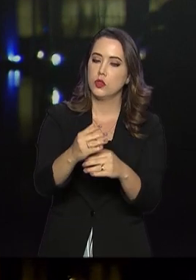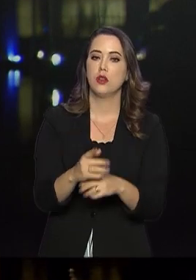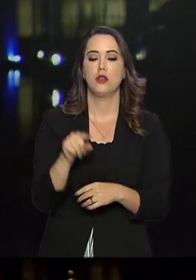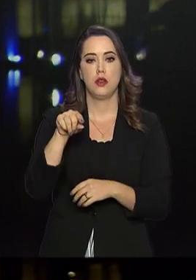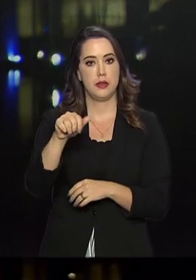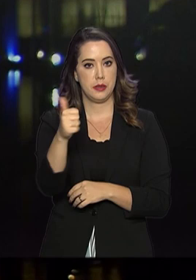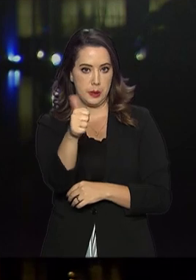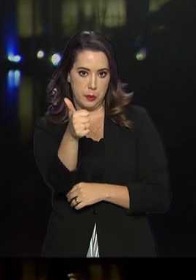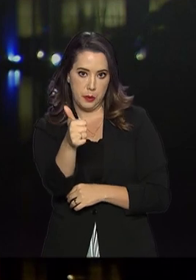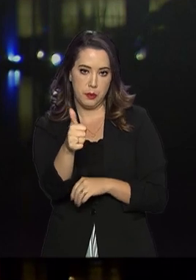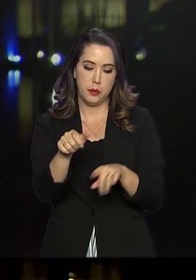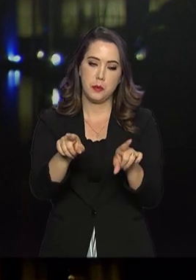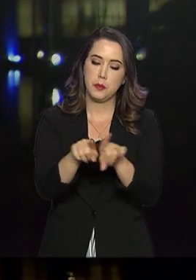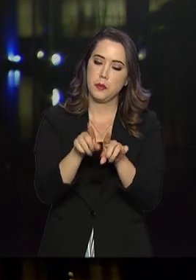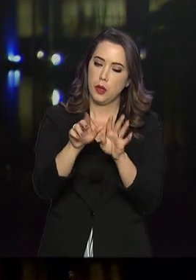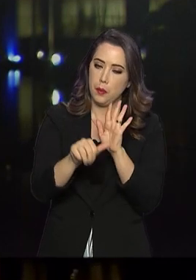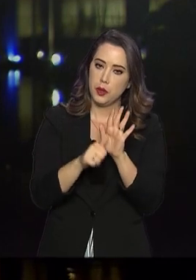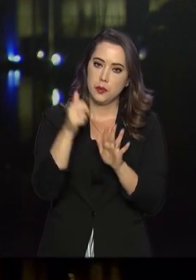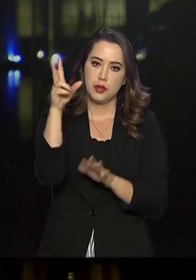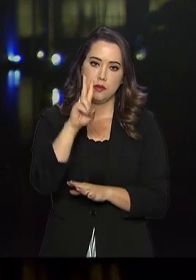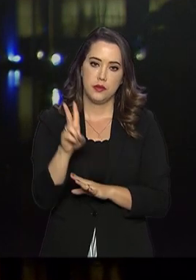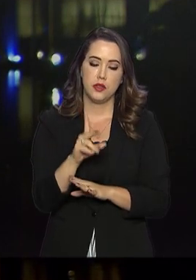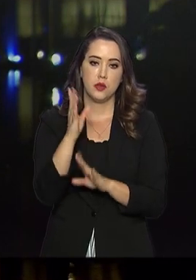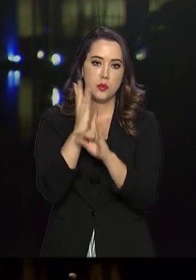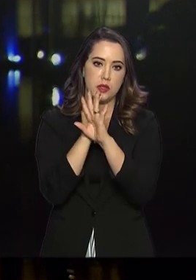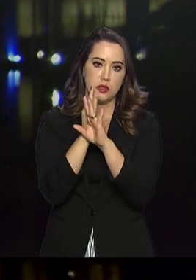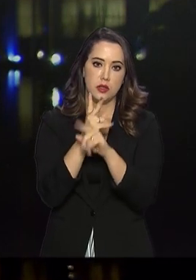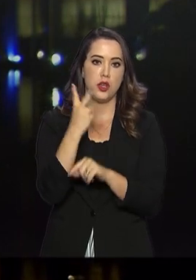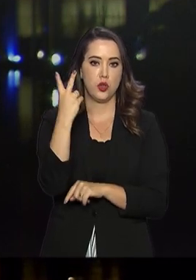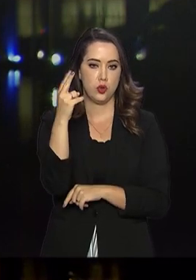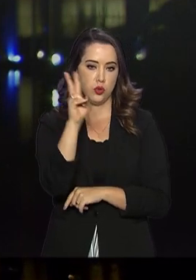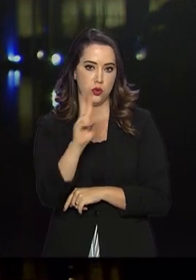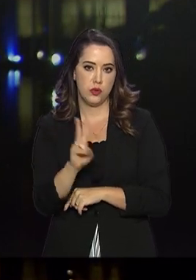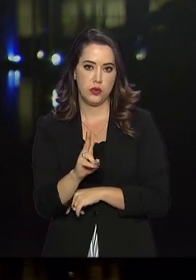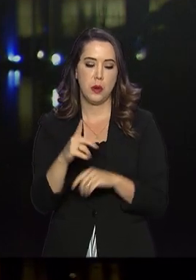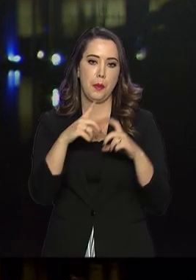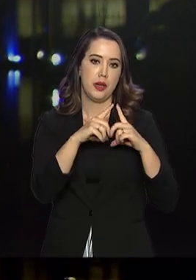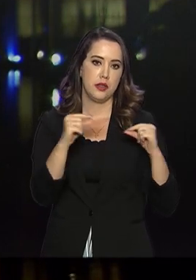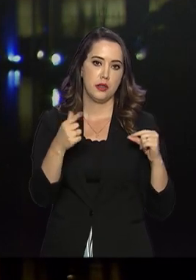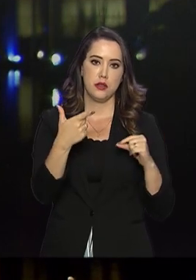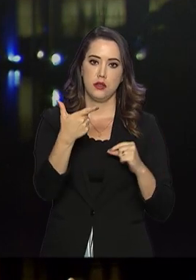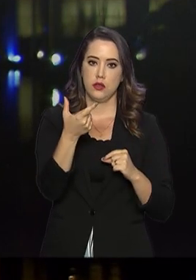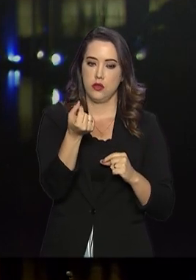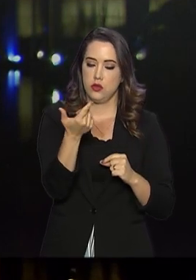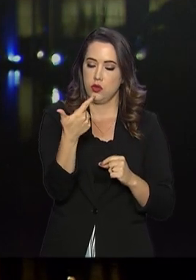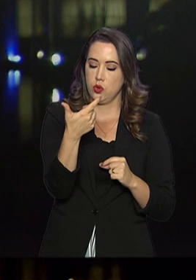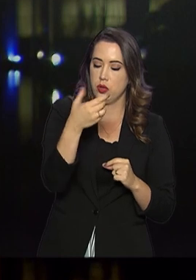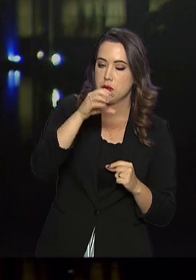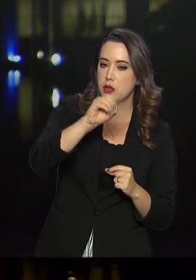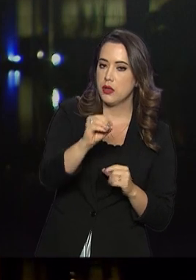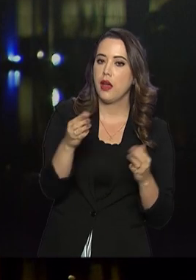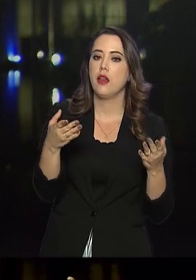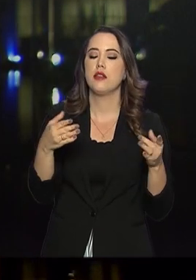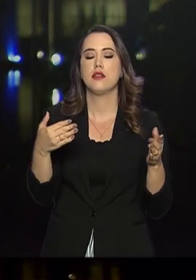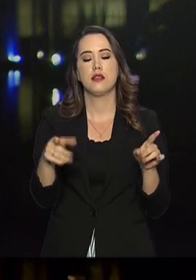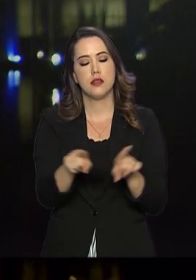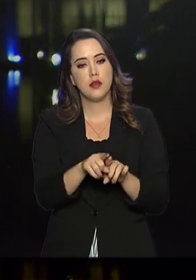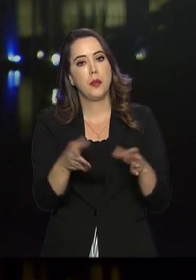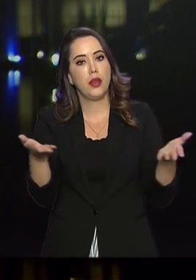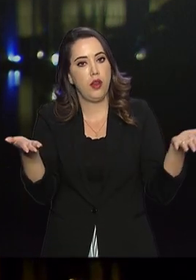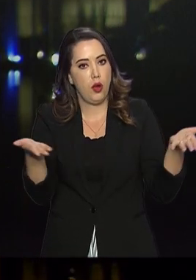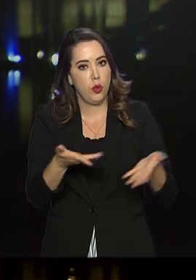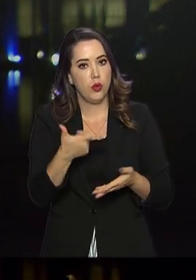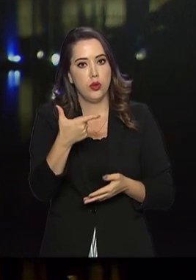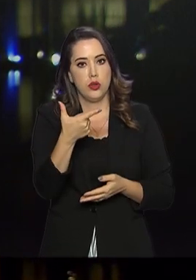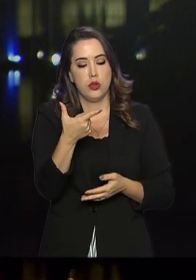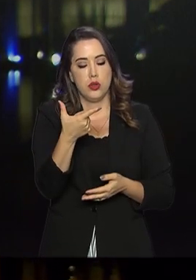portanto. E pela primeira vez, uma cidade recebe duas edições. Brasília recebeu em 2010 e recebe também agora em 2019.